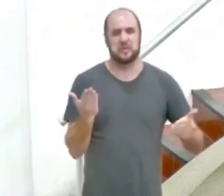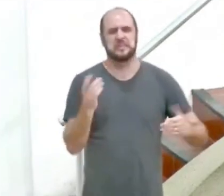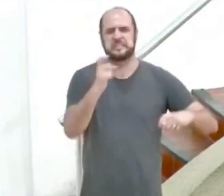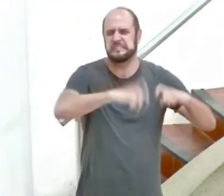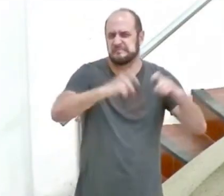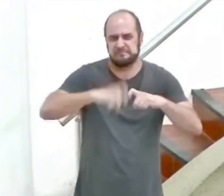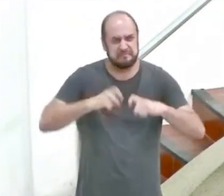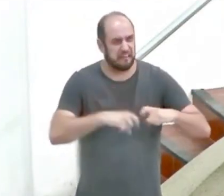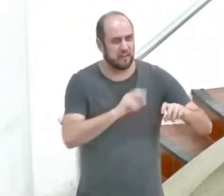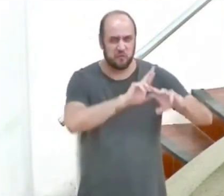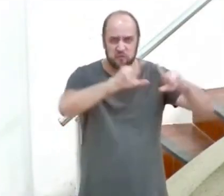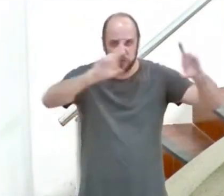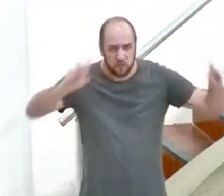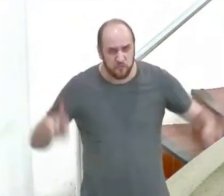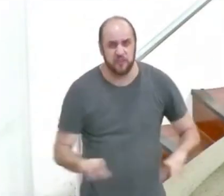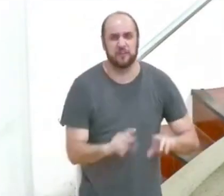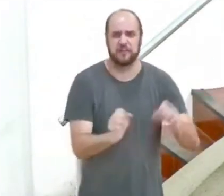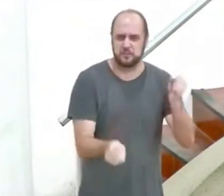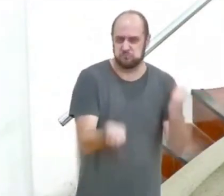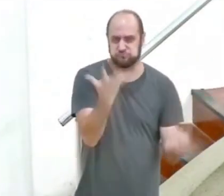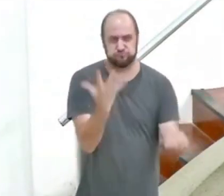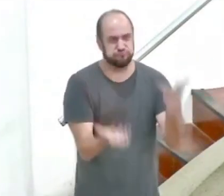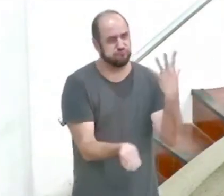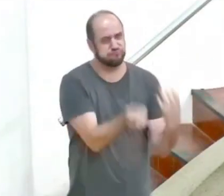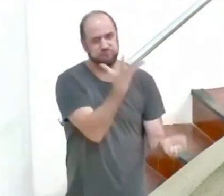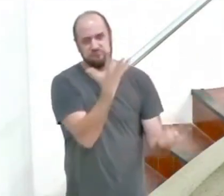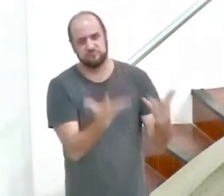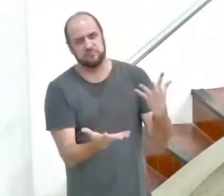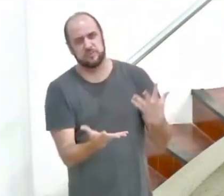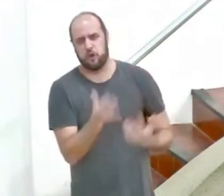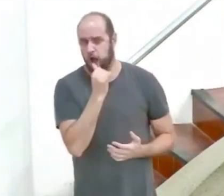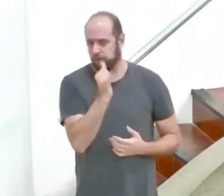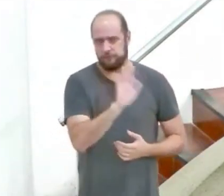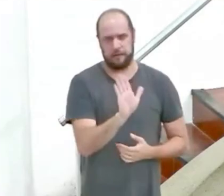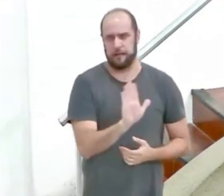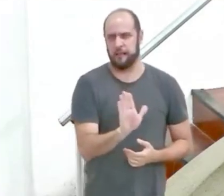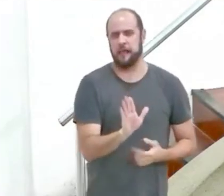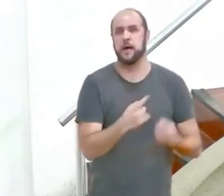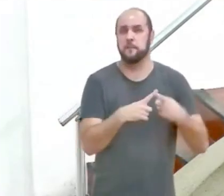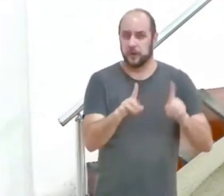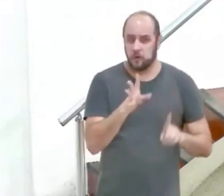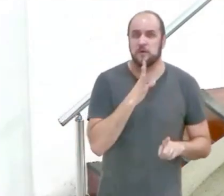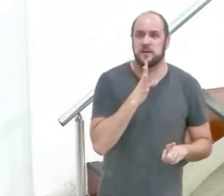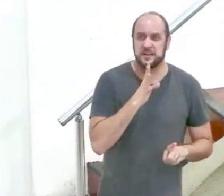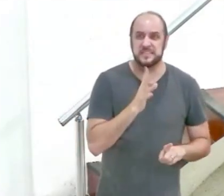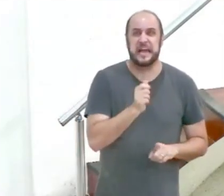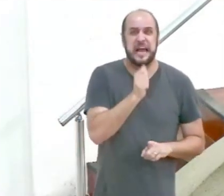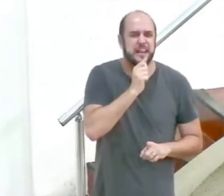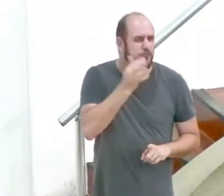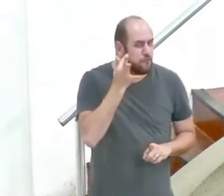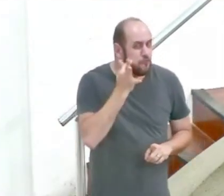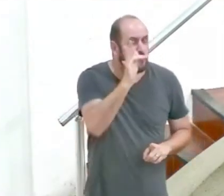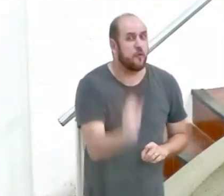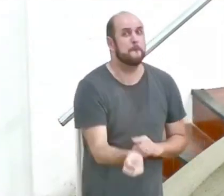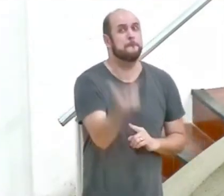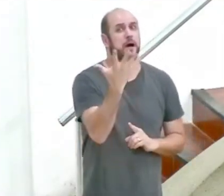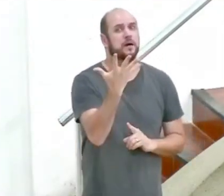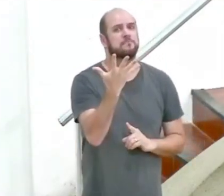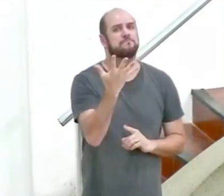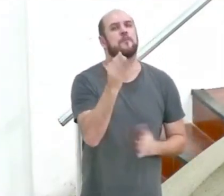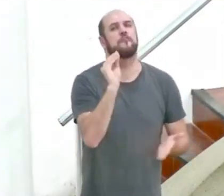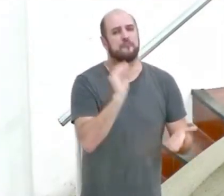inúmeras deturbações sexuais indignas de serem mencionadas e ainda a serem inventadas são imorais,